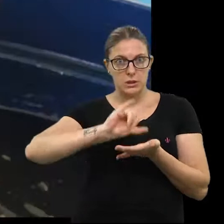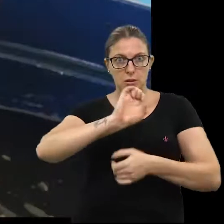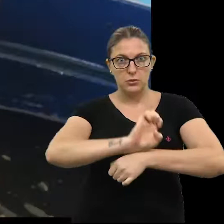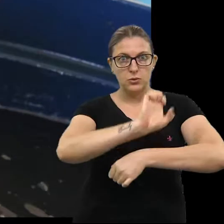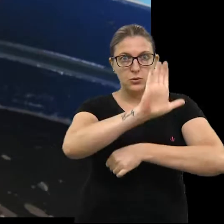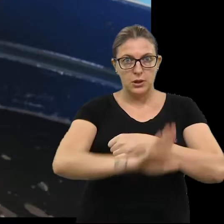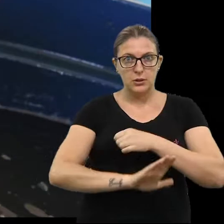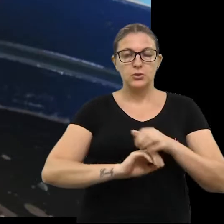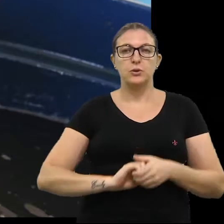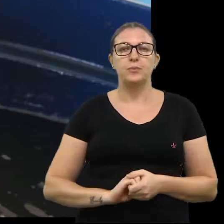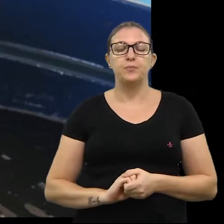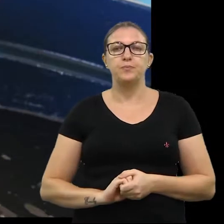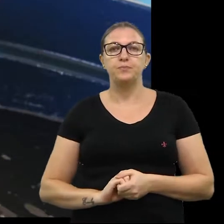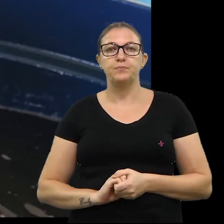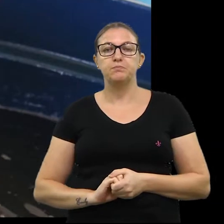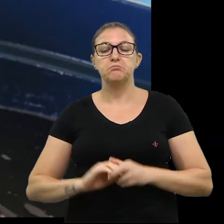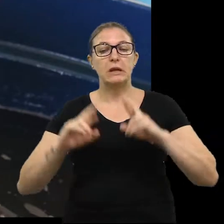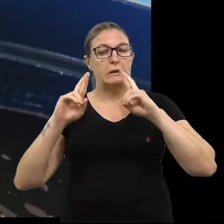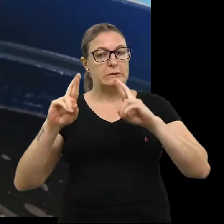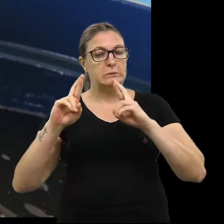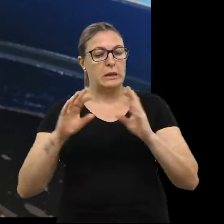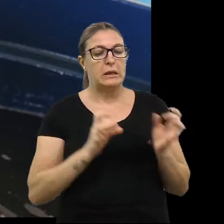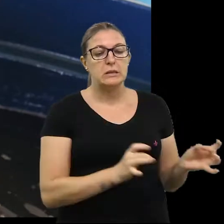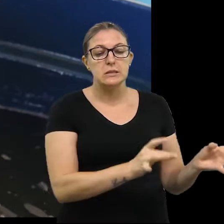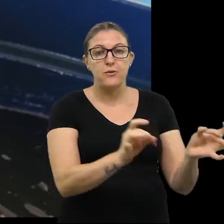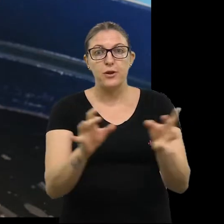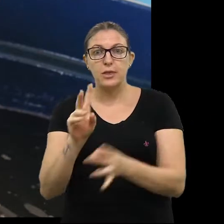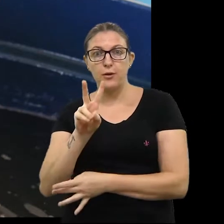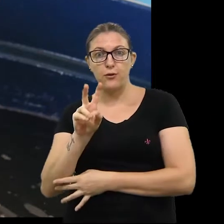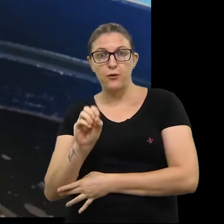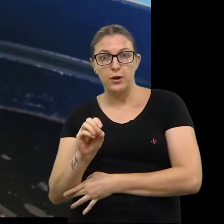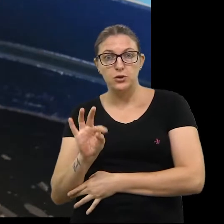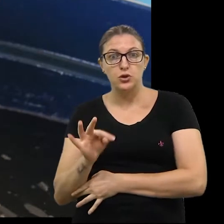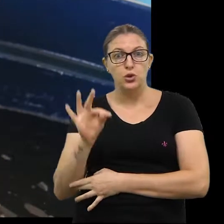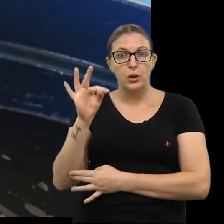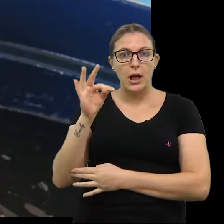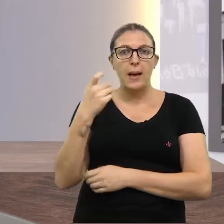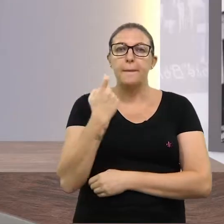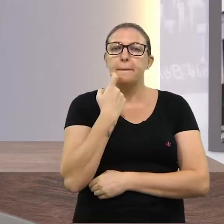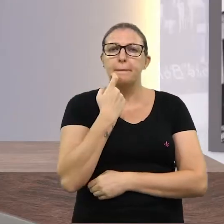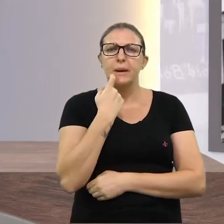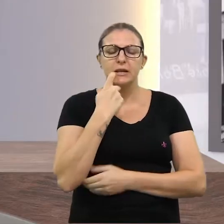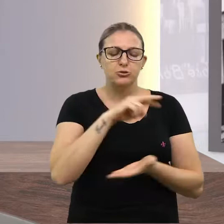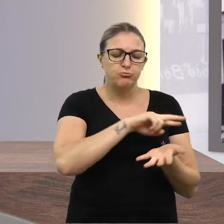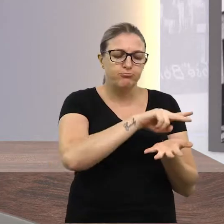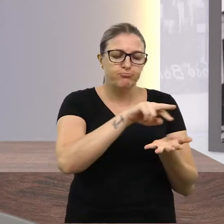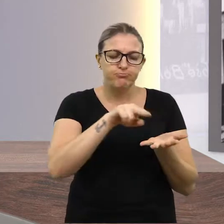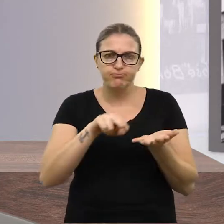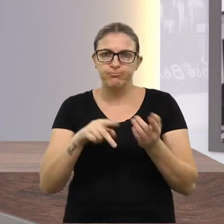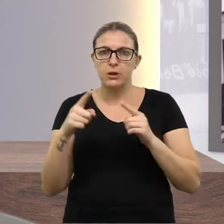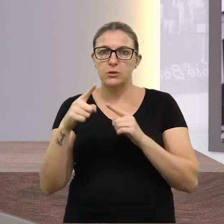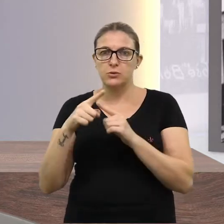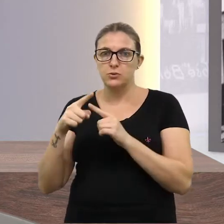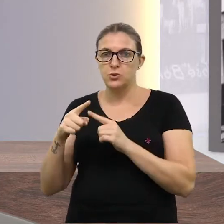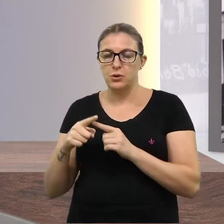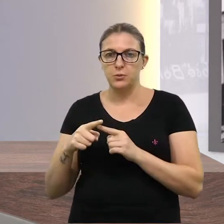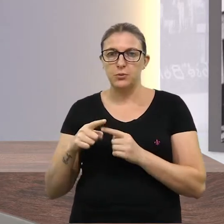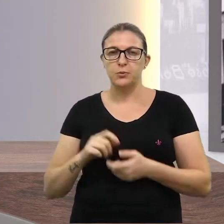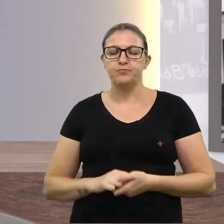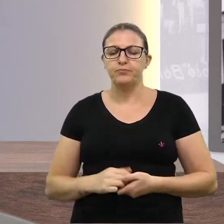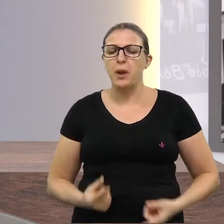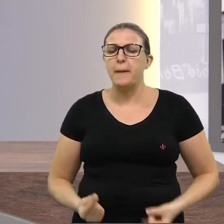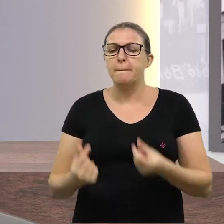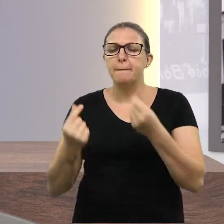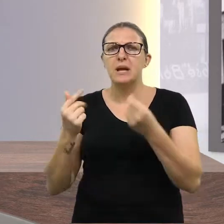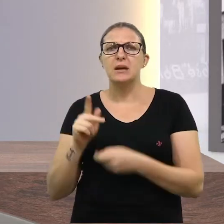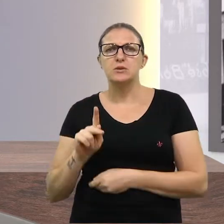centro de Eixim. A expectativa é de comercializar 20 toneladas de peixe de diversas espécies. A medida